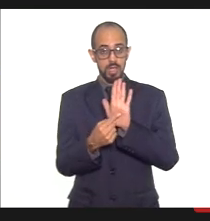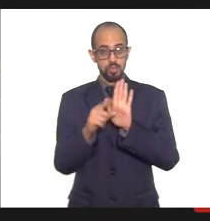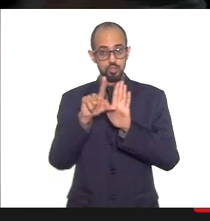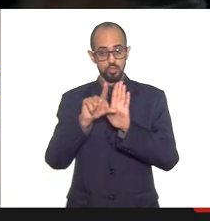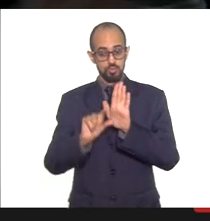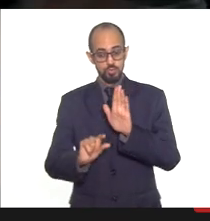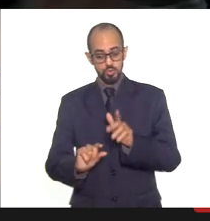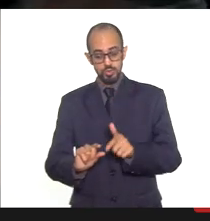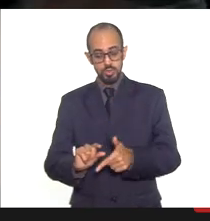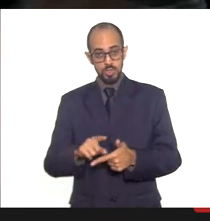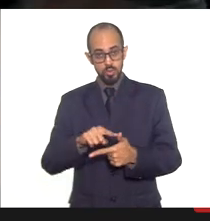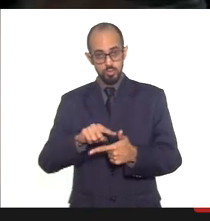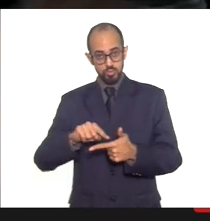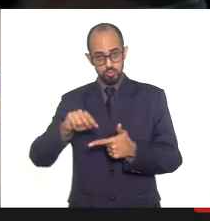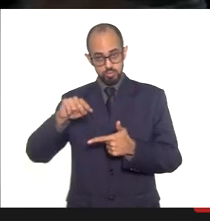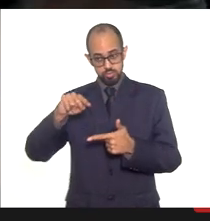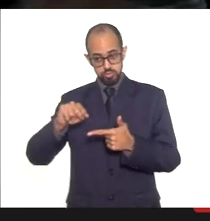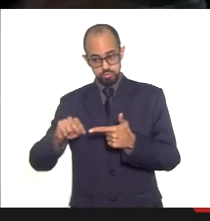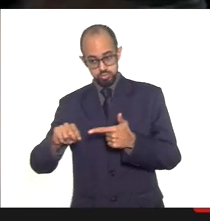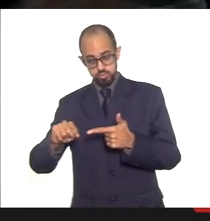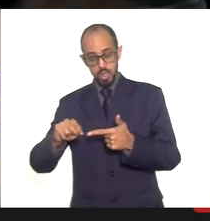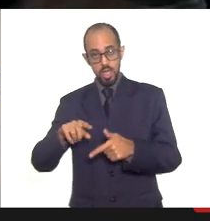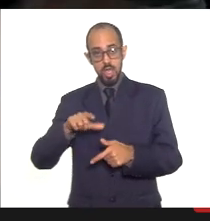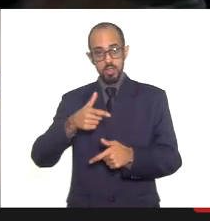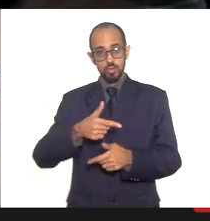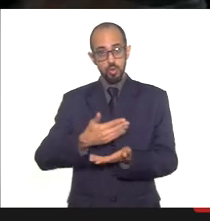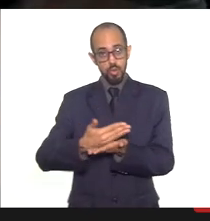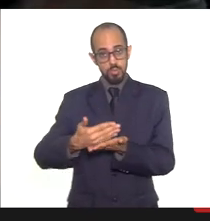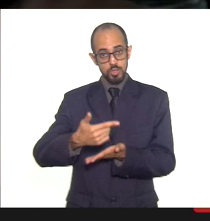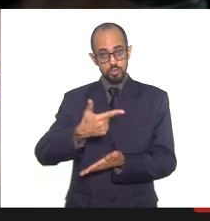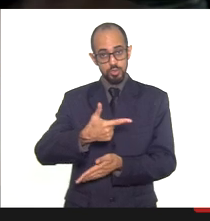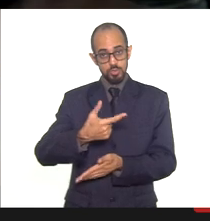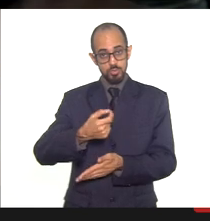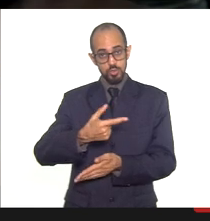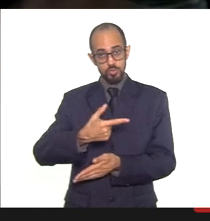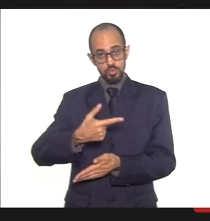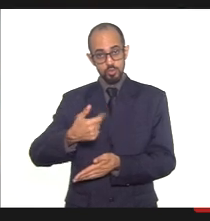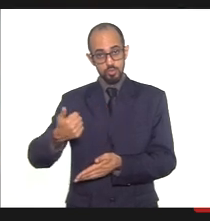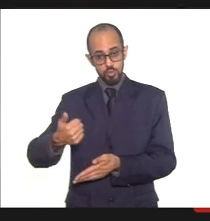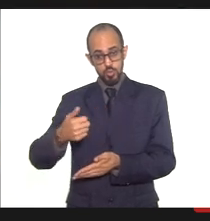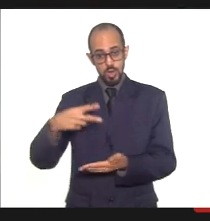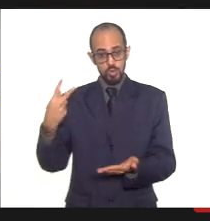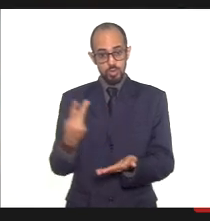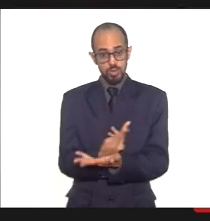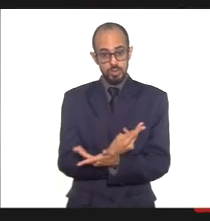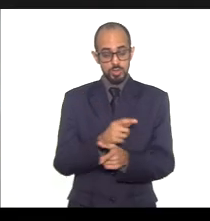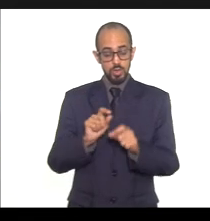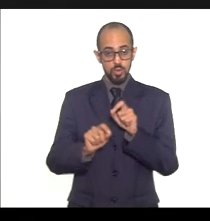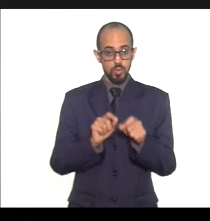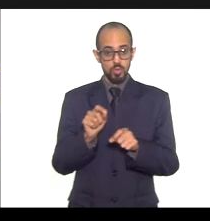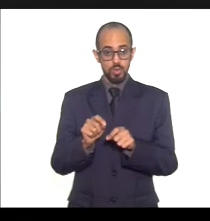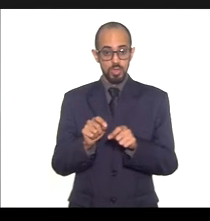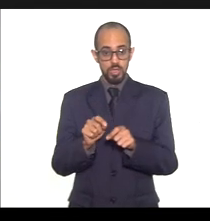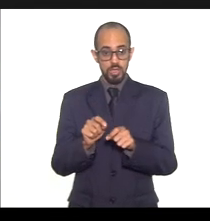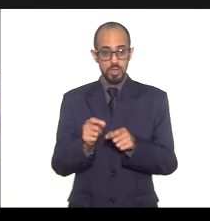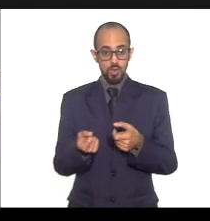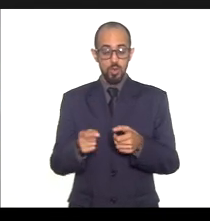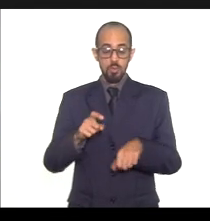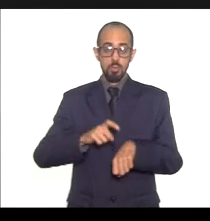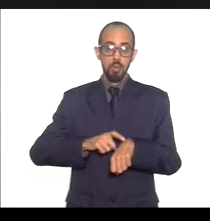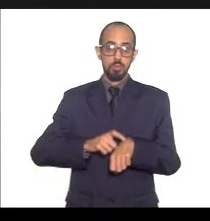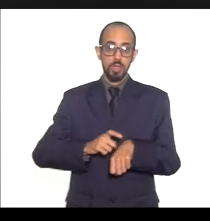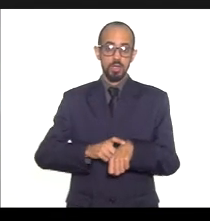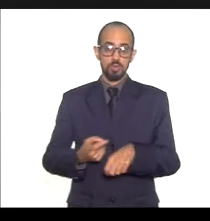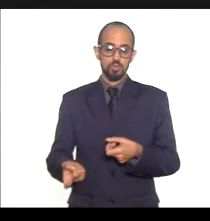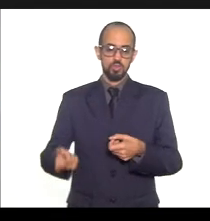internações e óbitos no início de 2021, ocorreu um momento de recrudescimento da pandemia, a